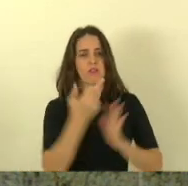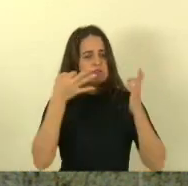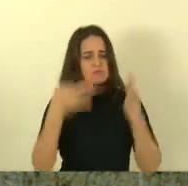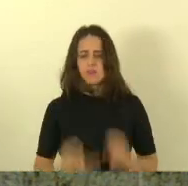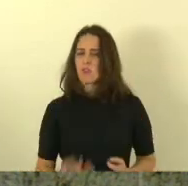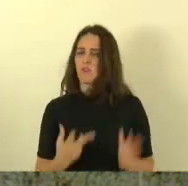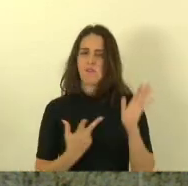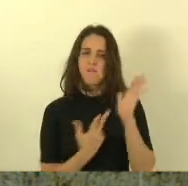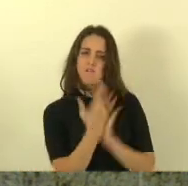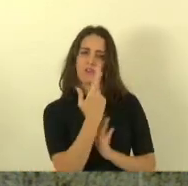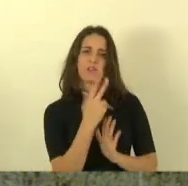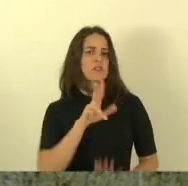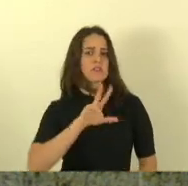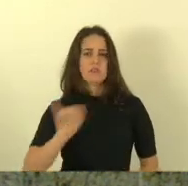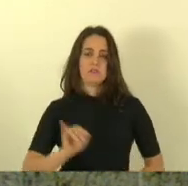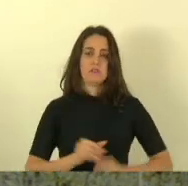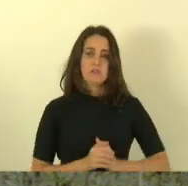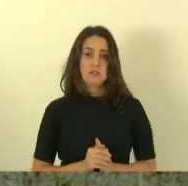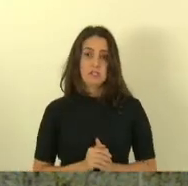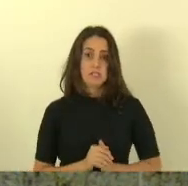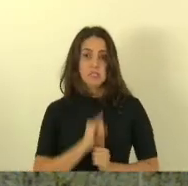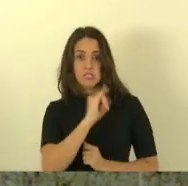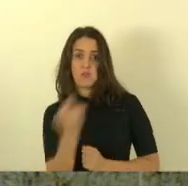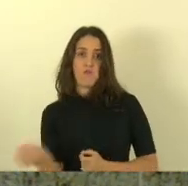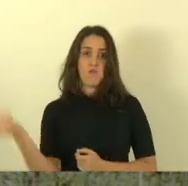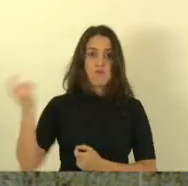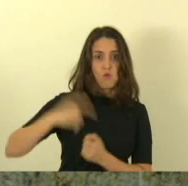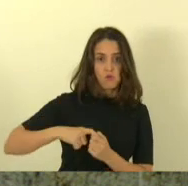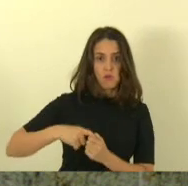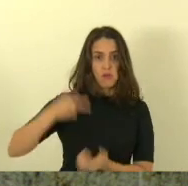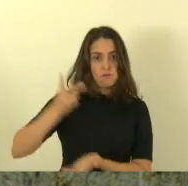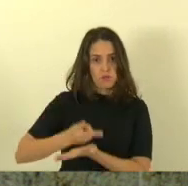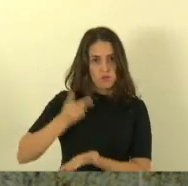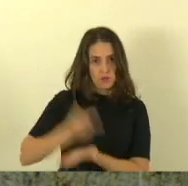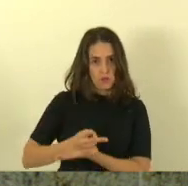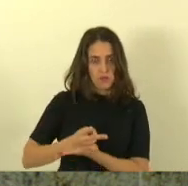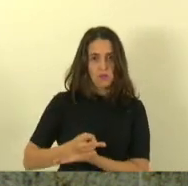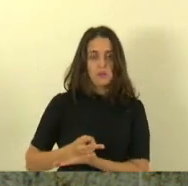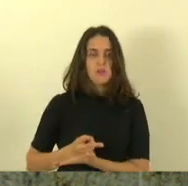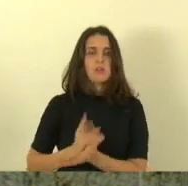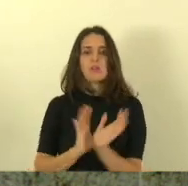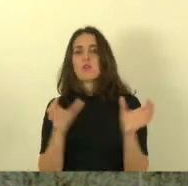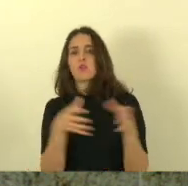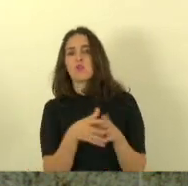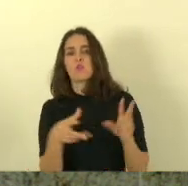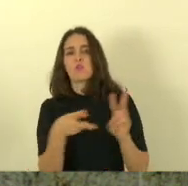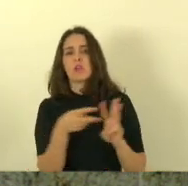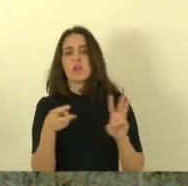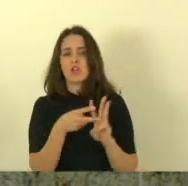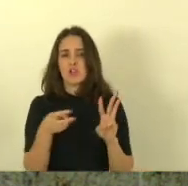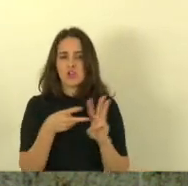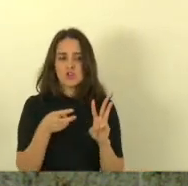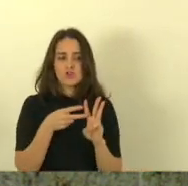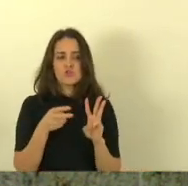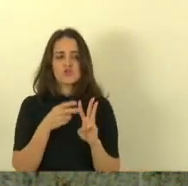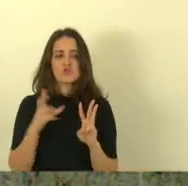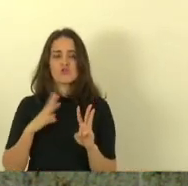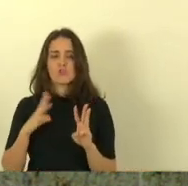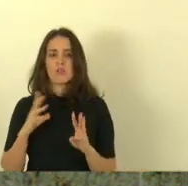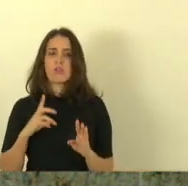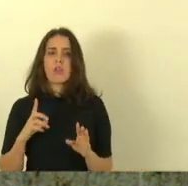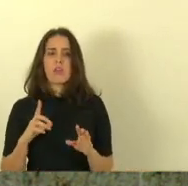porém se voltar e for mantido muitos indígenas que já tem as suas terras